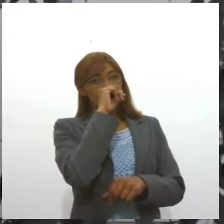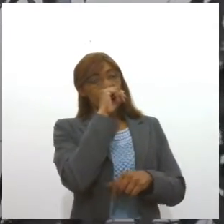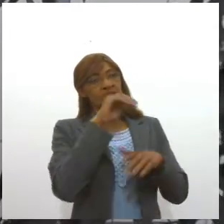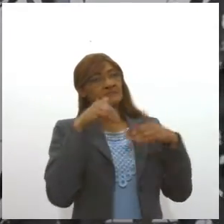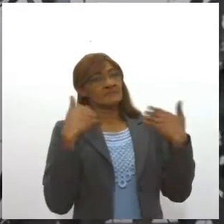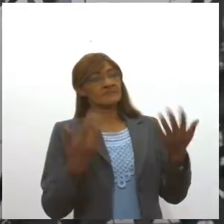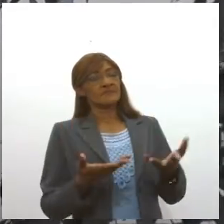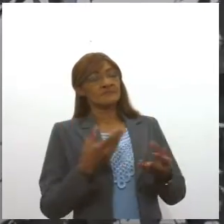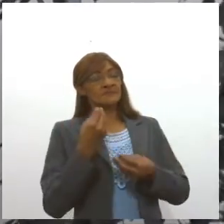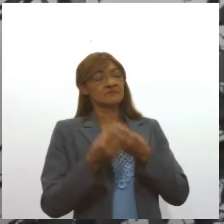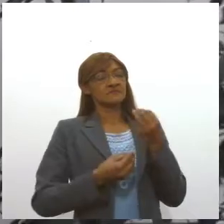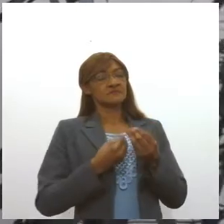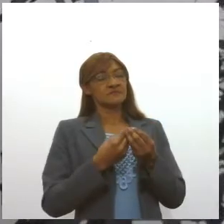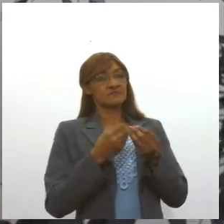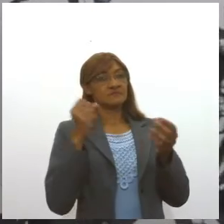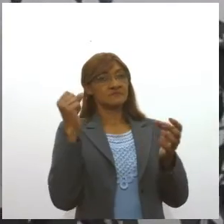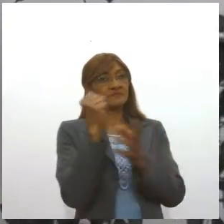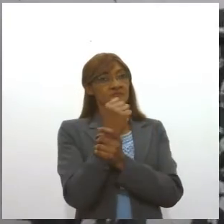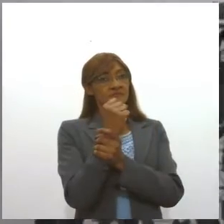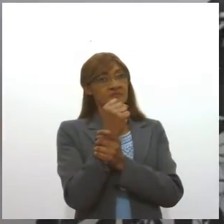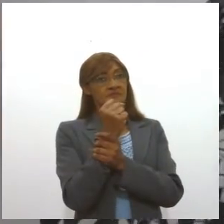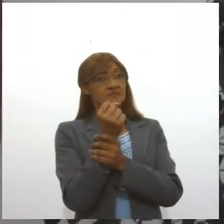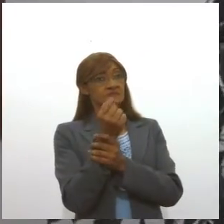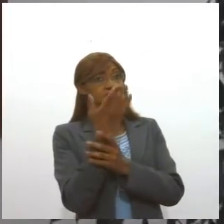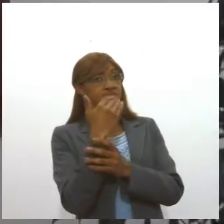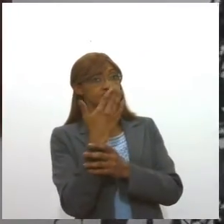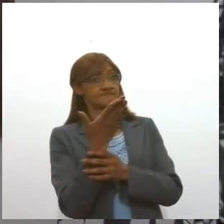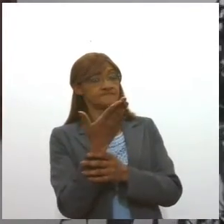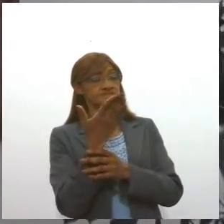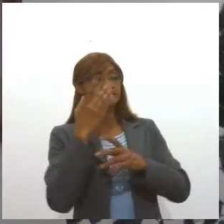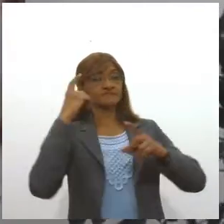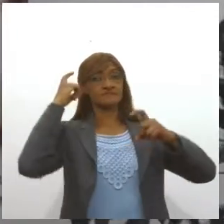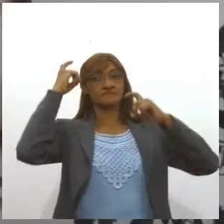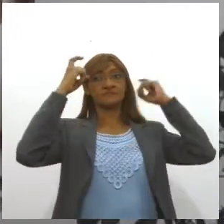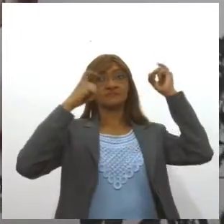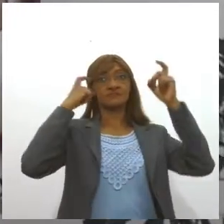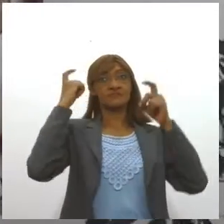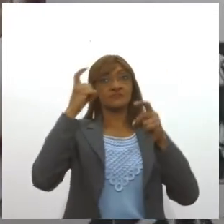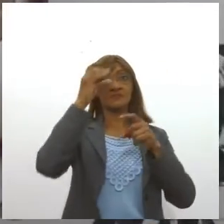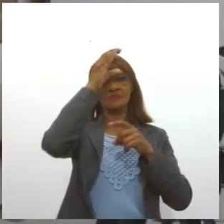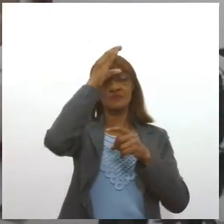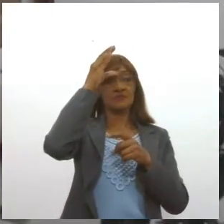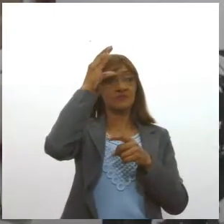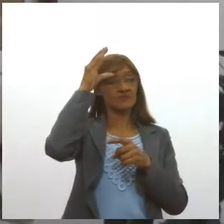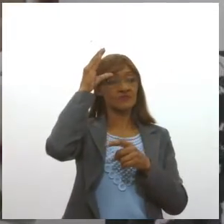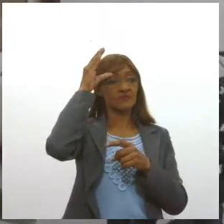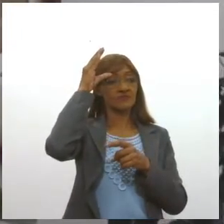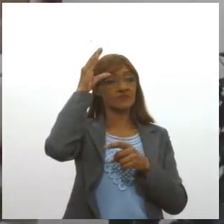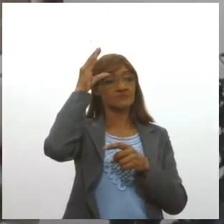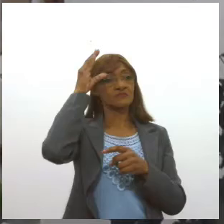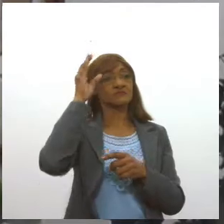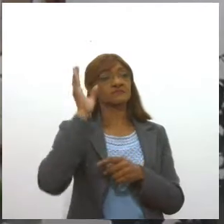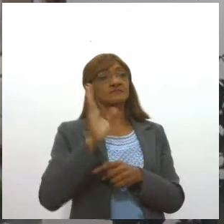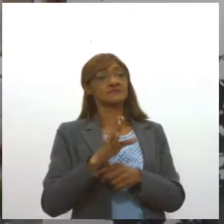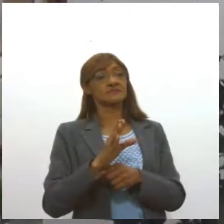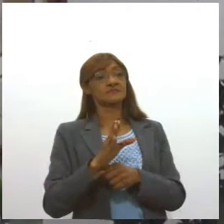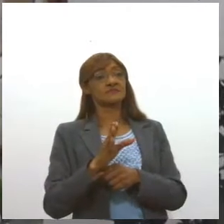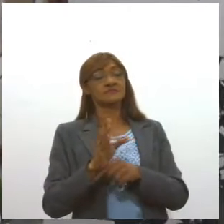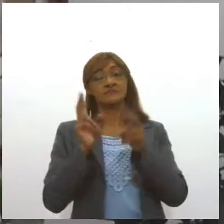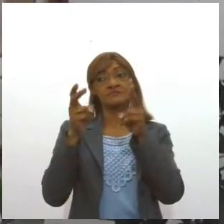questão de segurança alimentar. Então nossa grande preocupação é com o consumidor, que tem que comer um produto de qualidade.